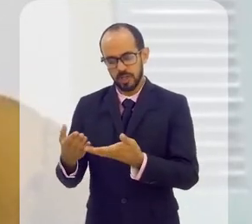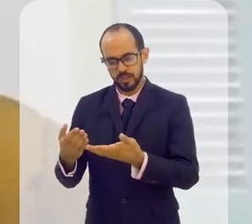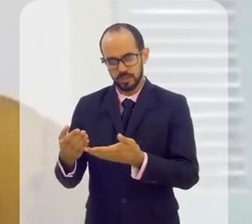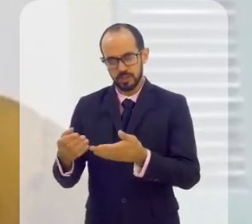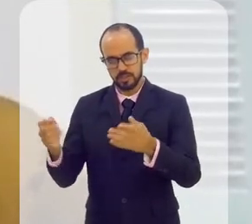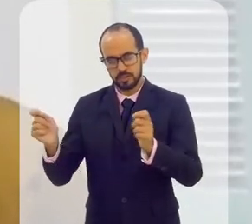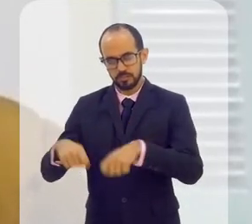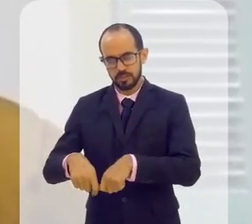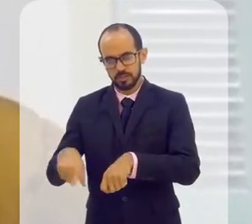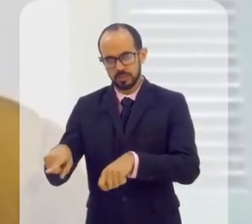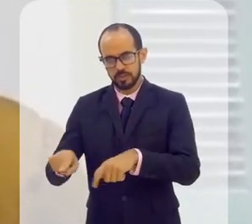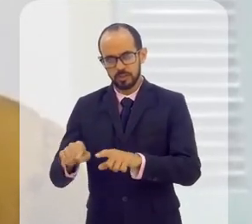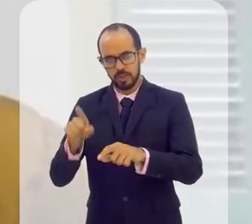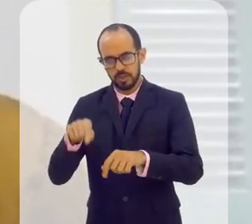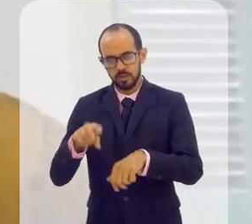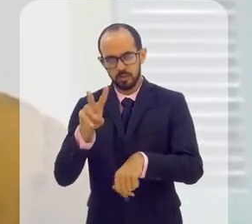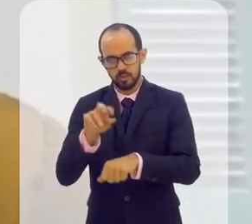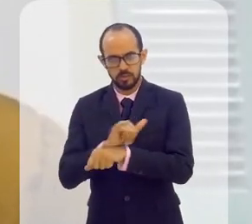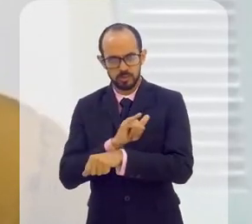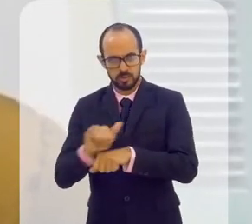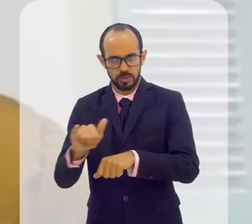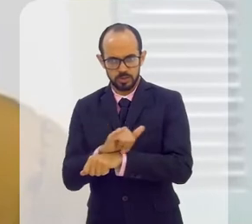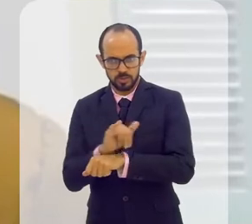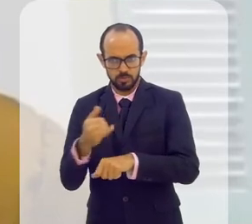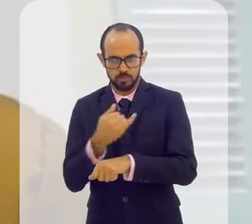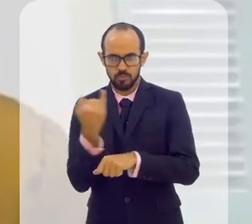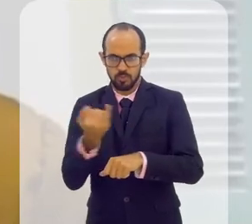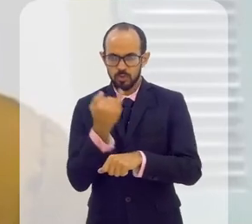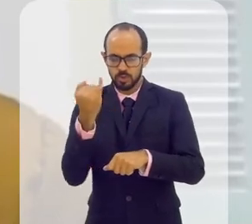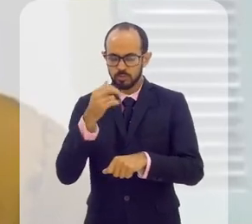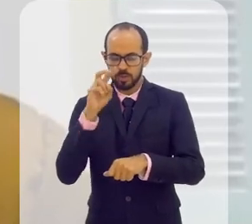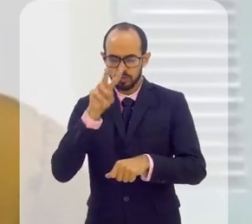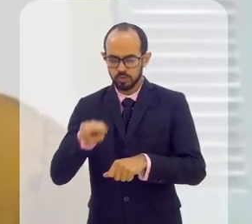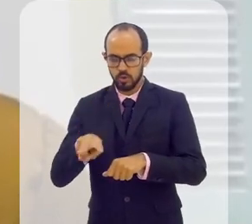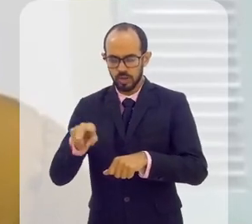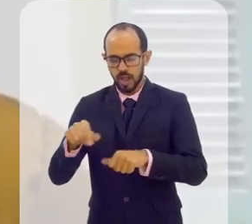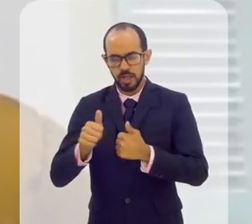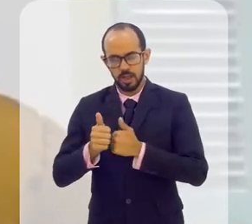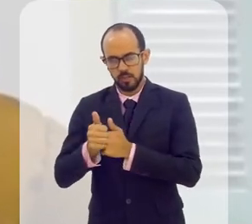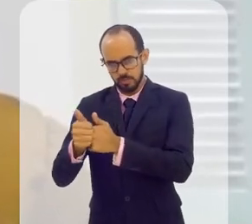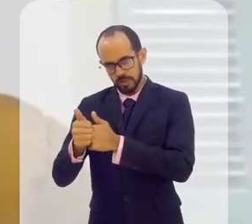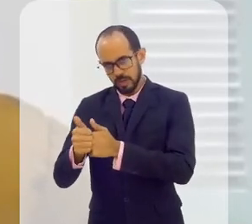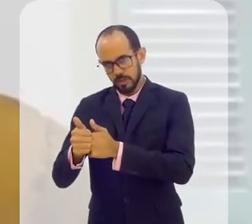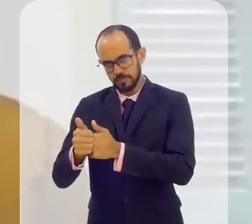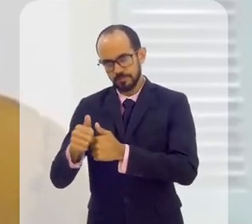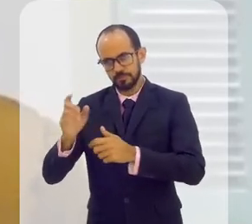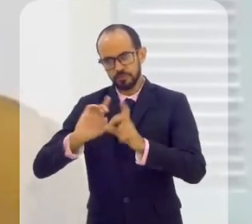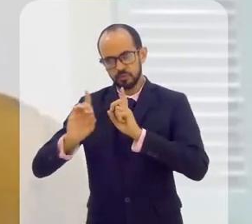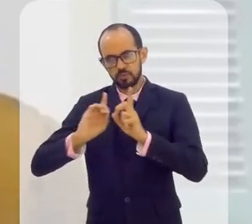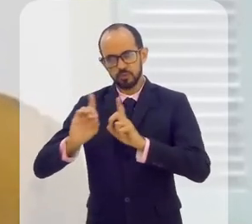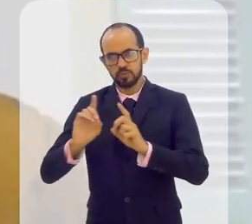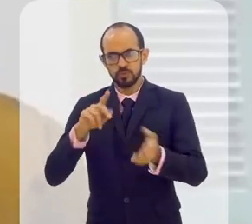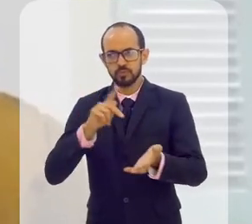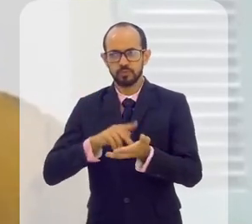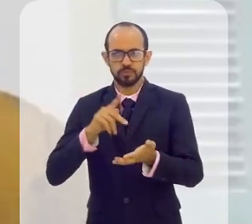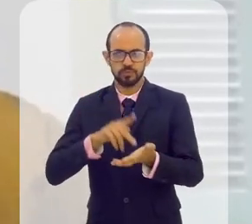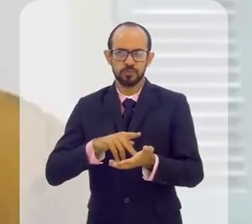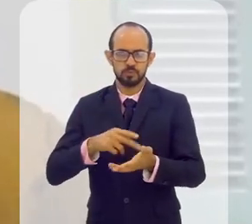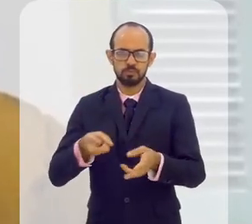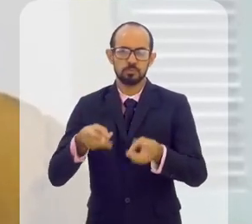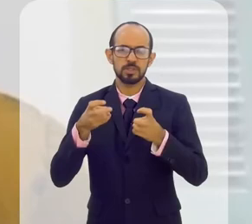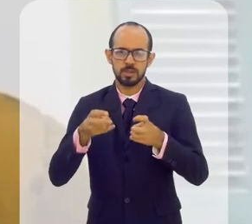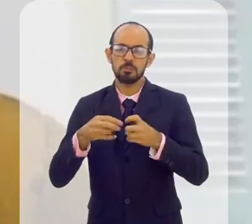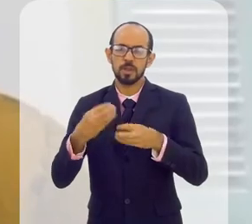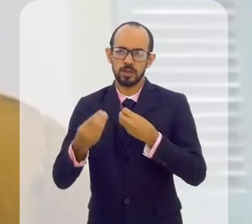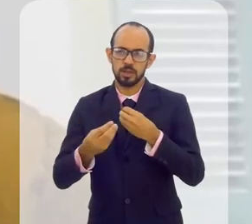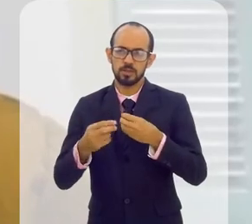na oferta de recursos. Então, acho que são duas estratégias aí para a gente olhar, acompanhar e discutir